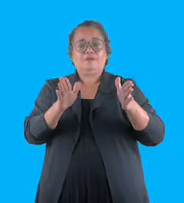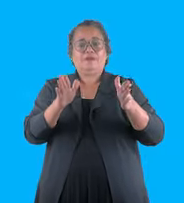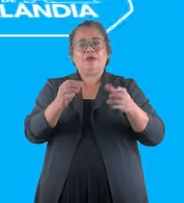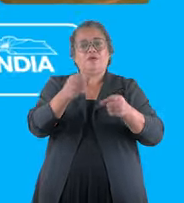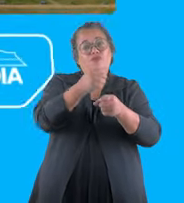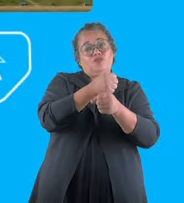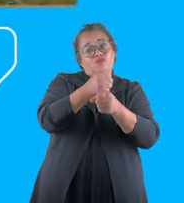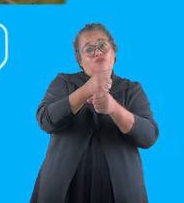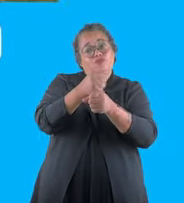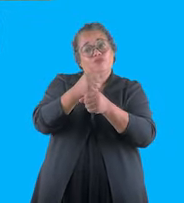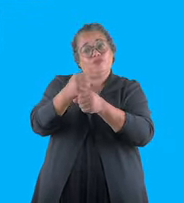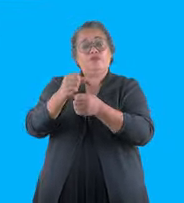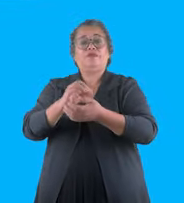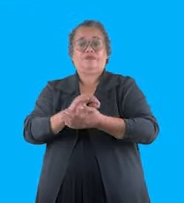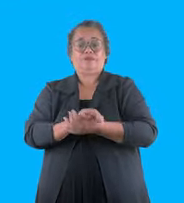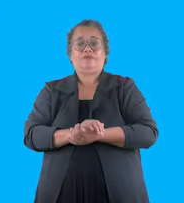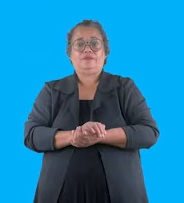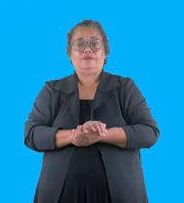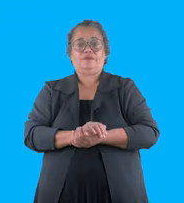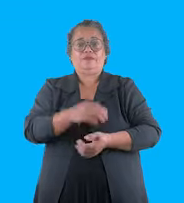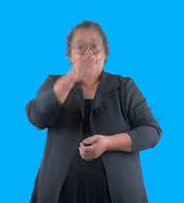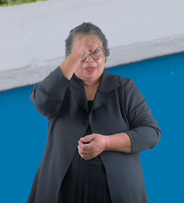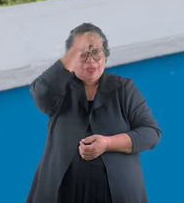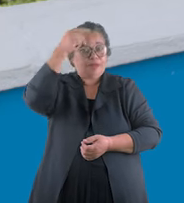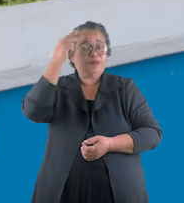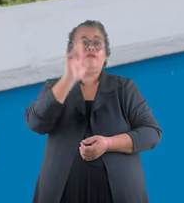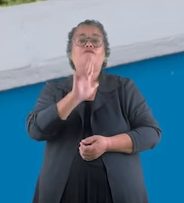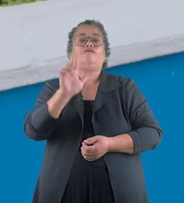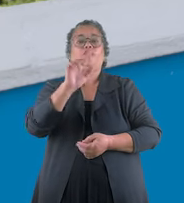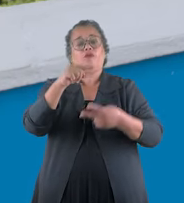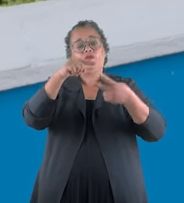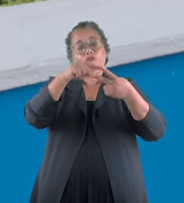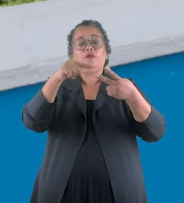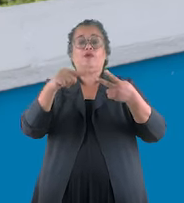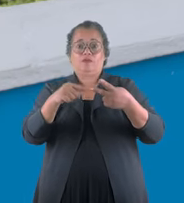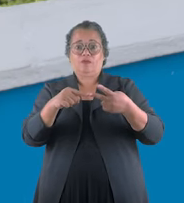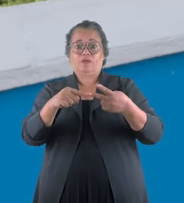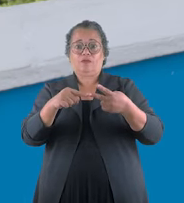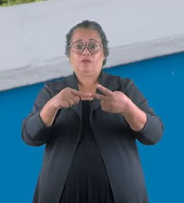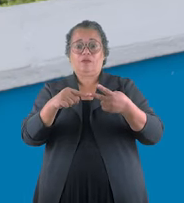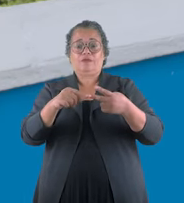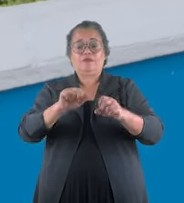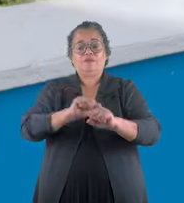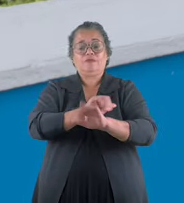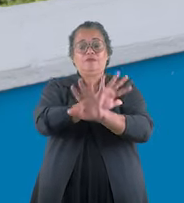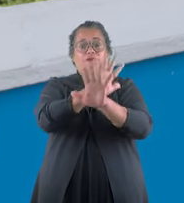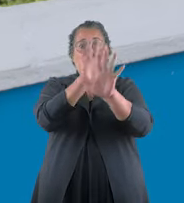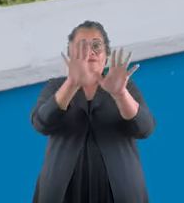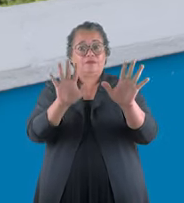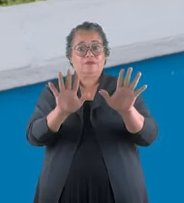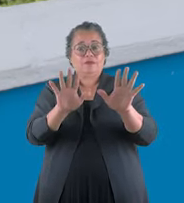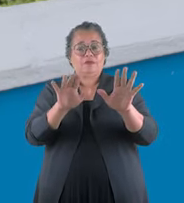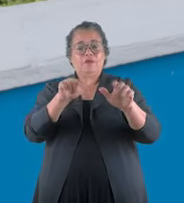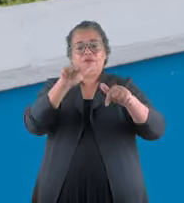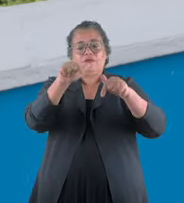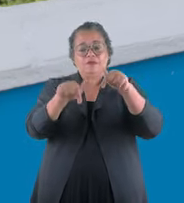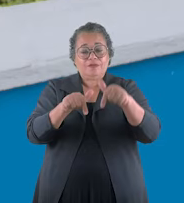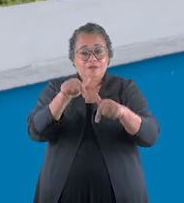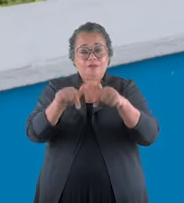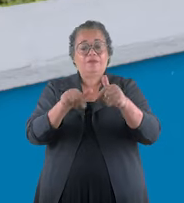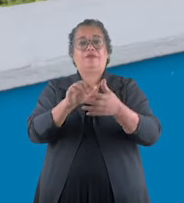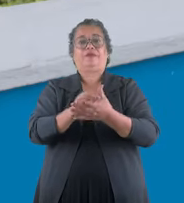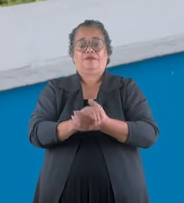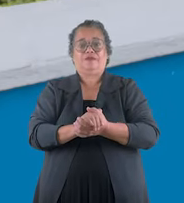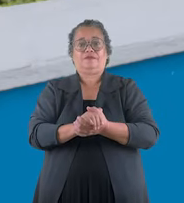para você 365 dias por ano. Porque tem duas coisas que a Prefeitura de Uberlândia não abre mão. Transparência